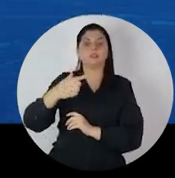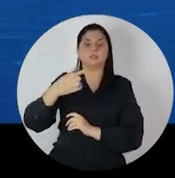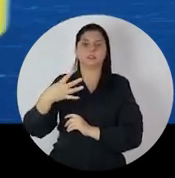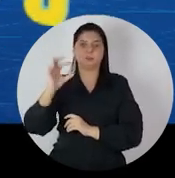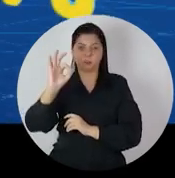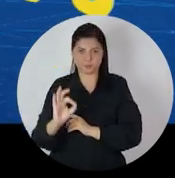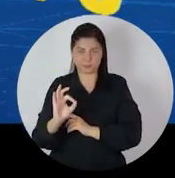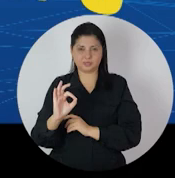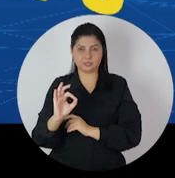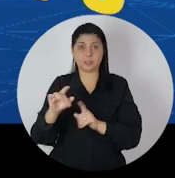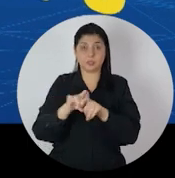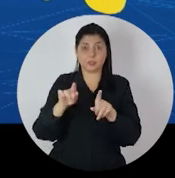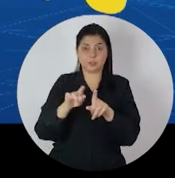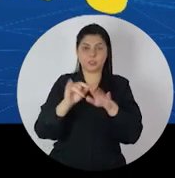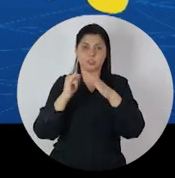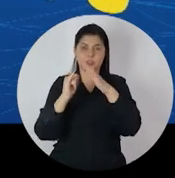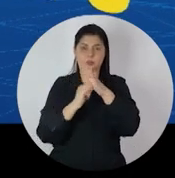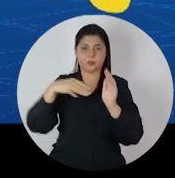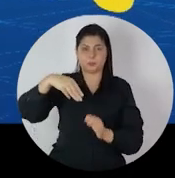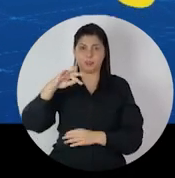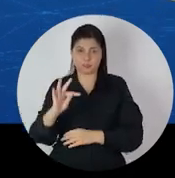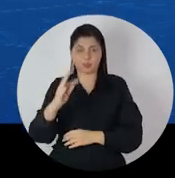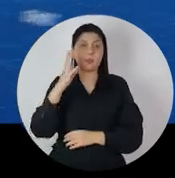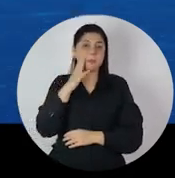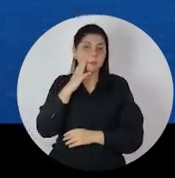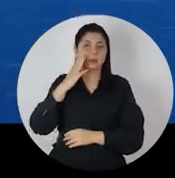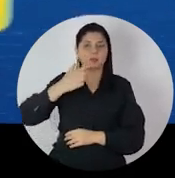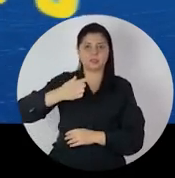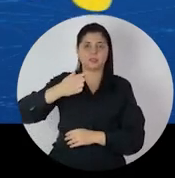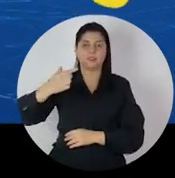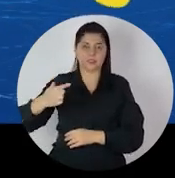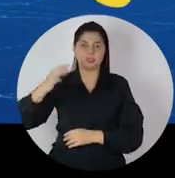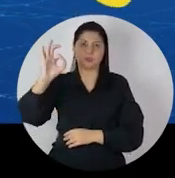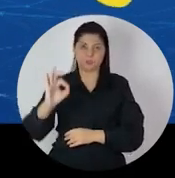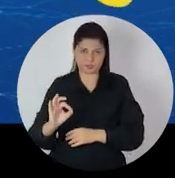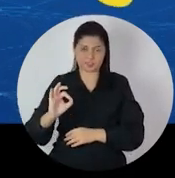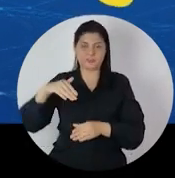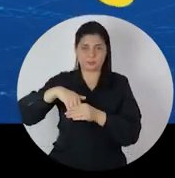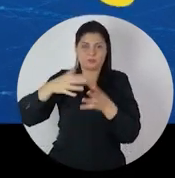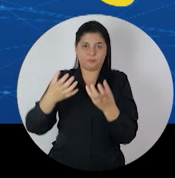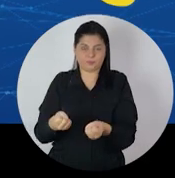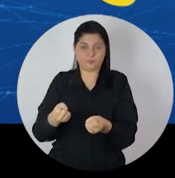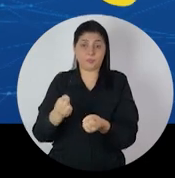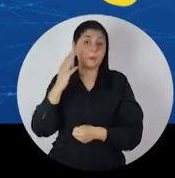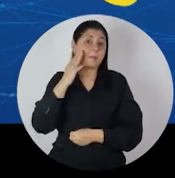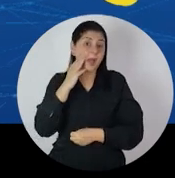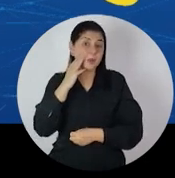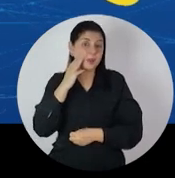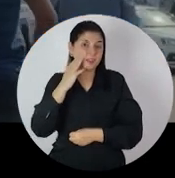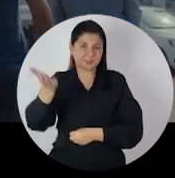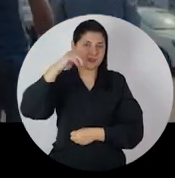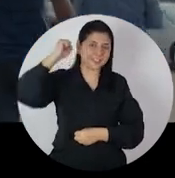IPEC, são 74%. E no Instituto NT Dados, Mauro tem 77% dos votos